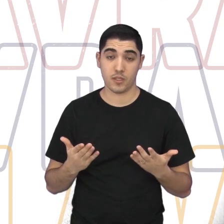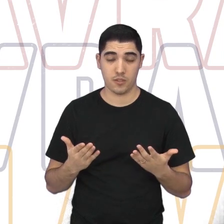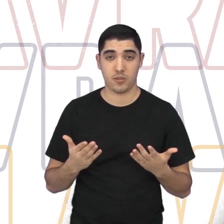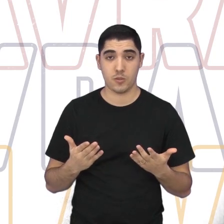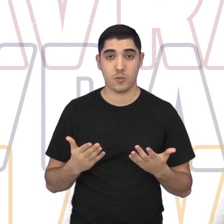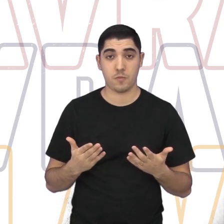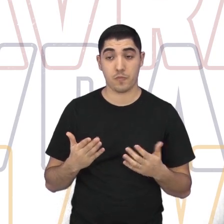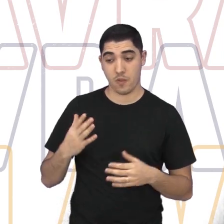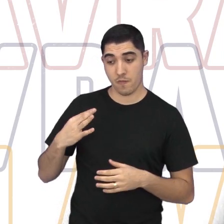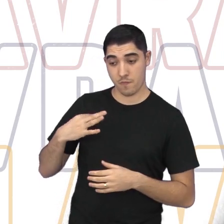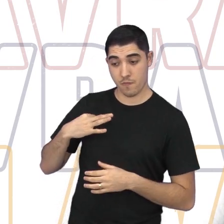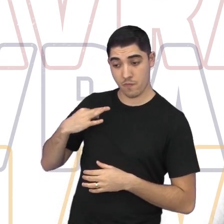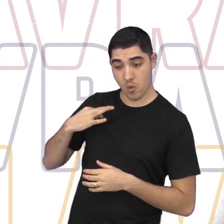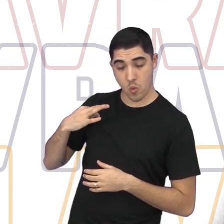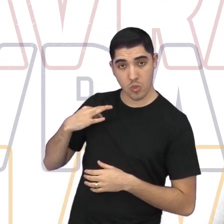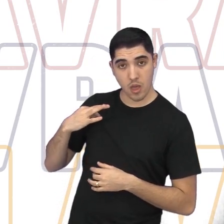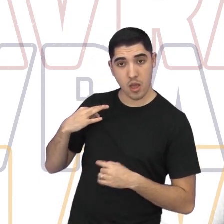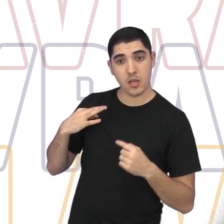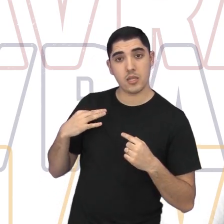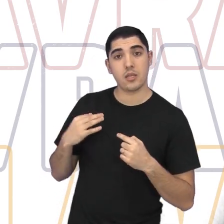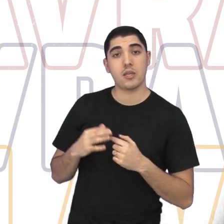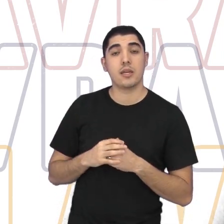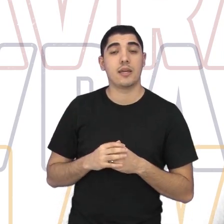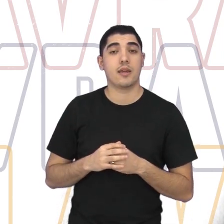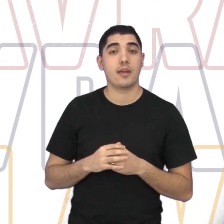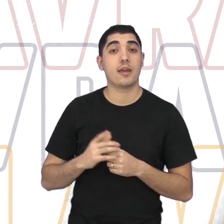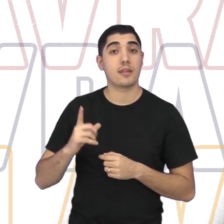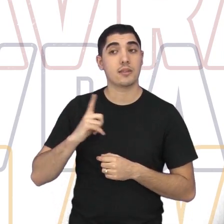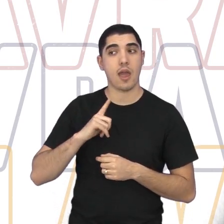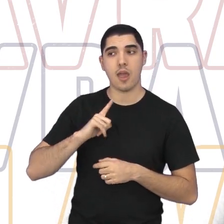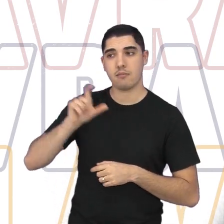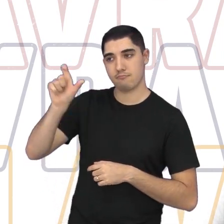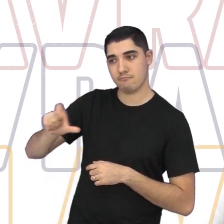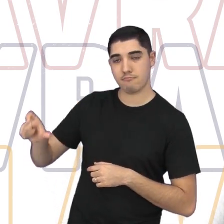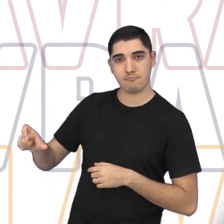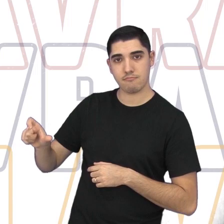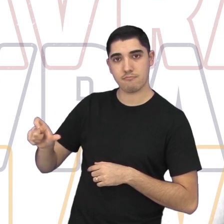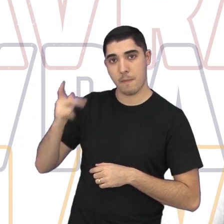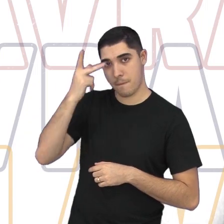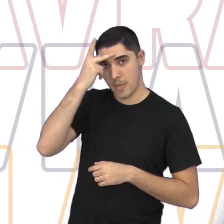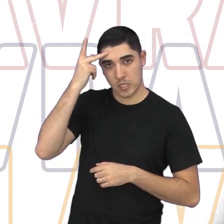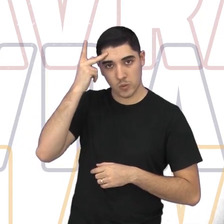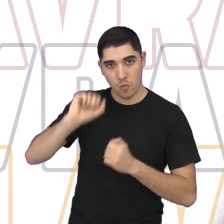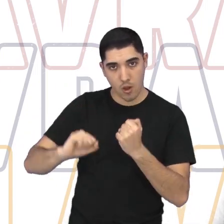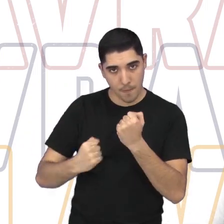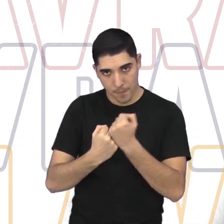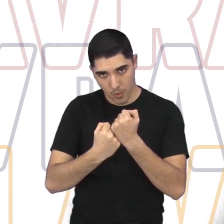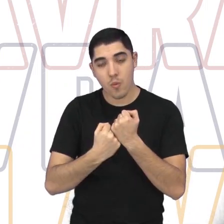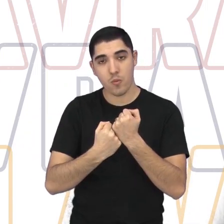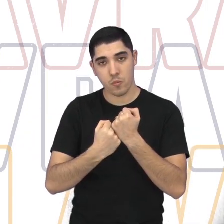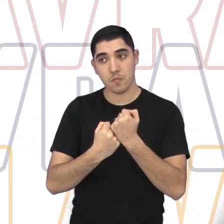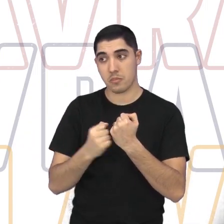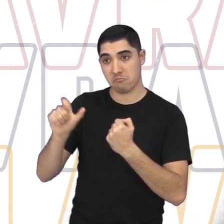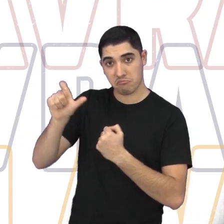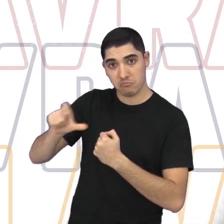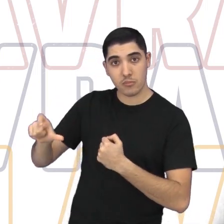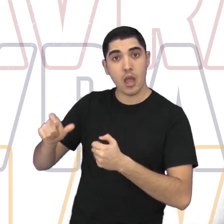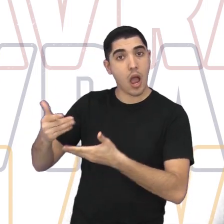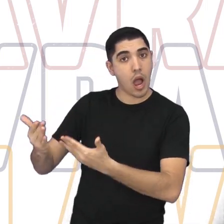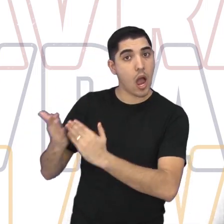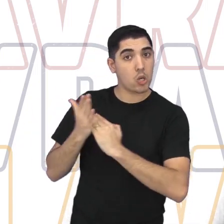de forma voluntária, a gente tem apoiadores, né? Esses ajudam